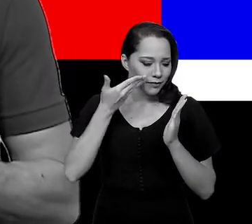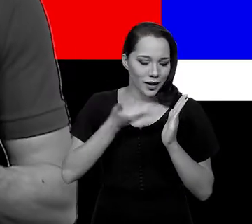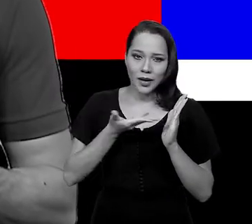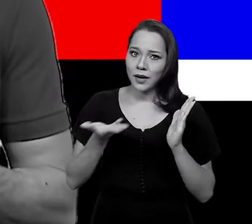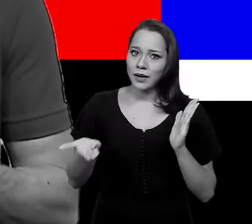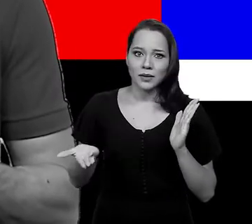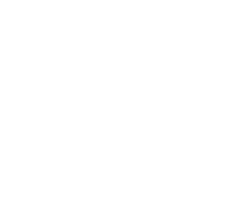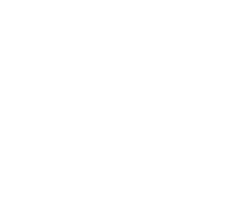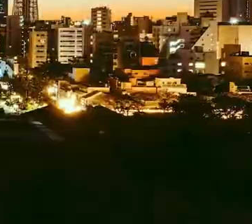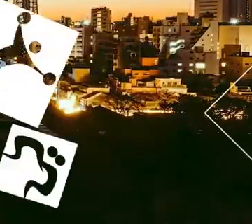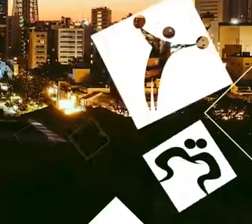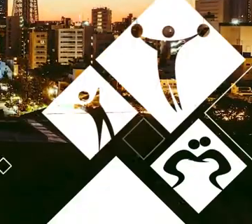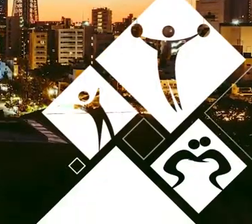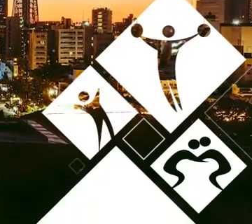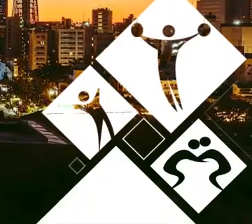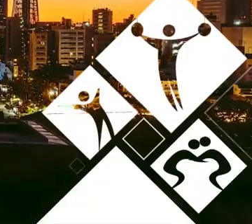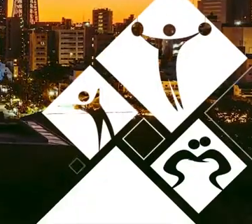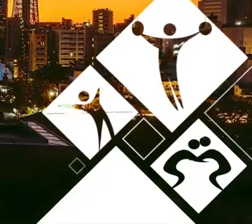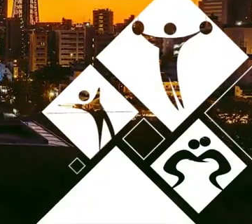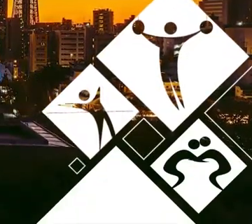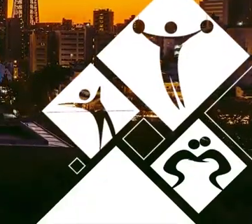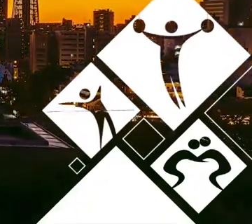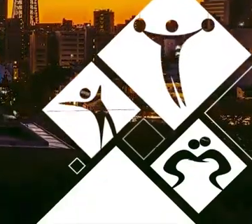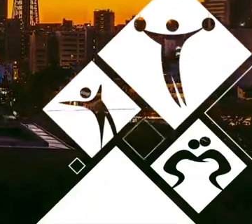Difícil... O cara aqui, meu irmão...